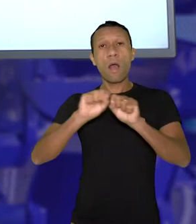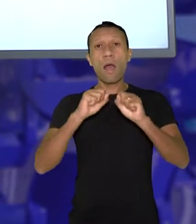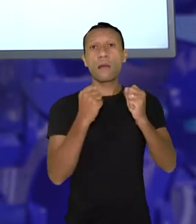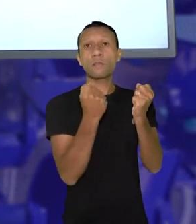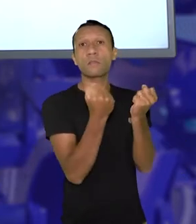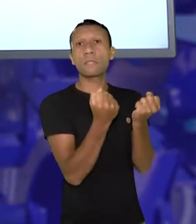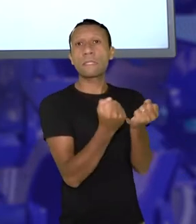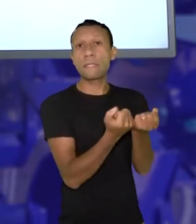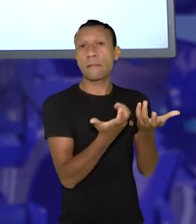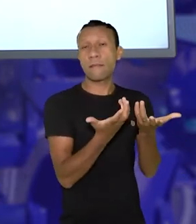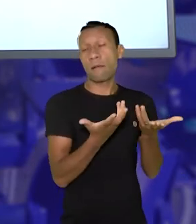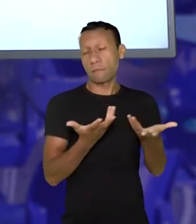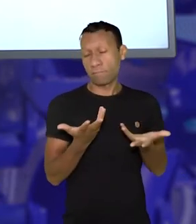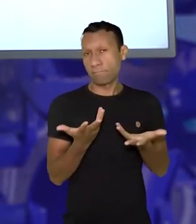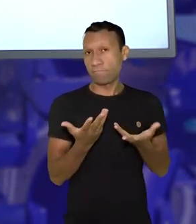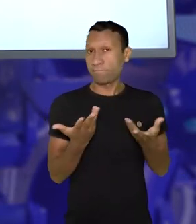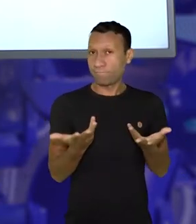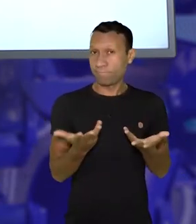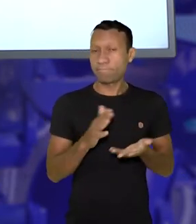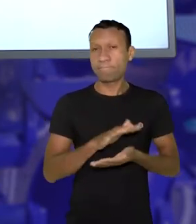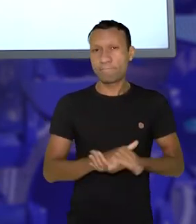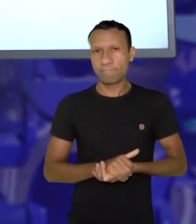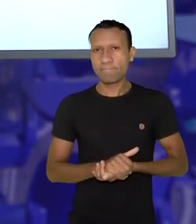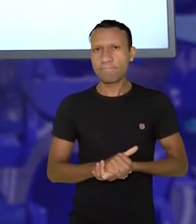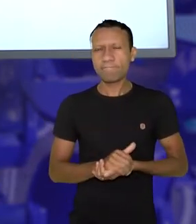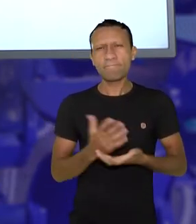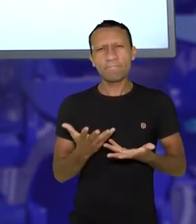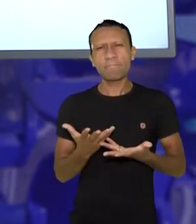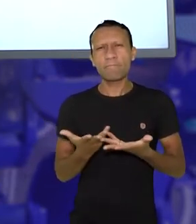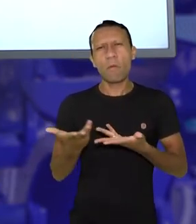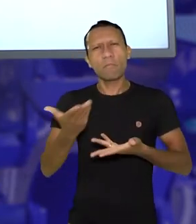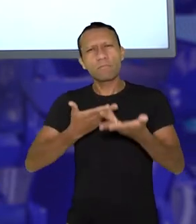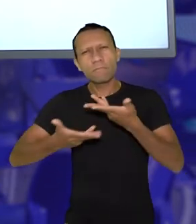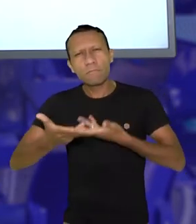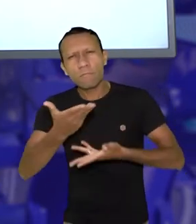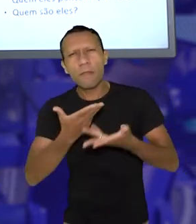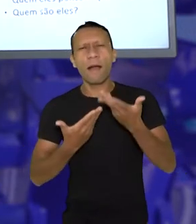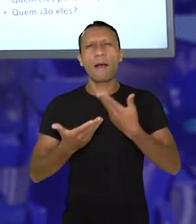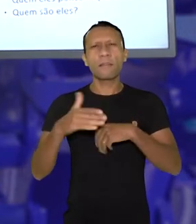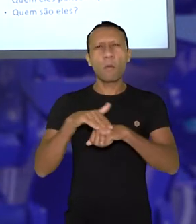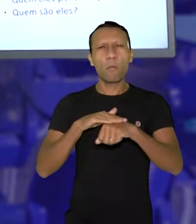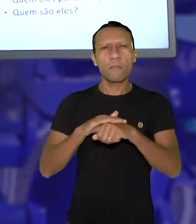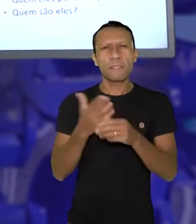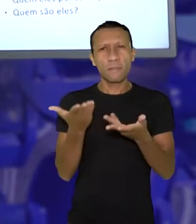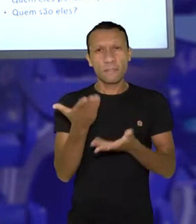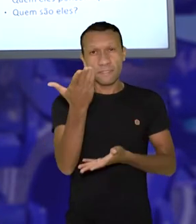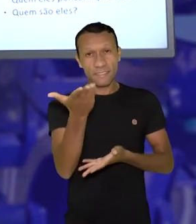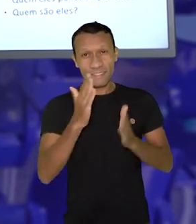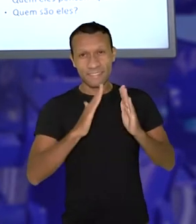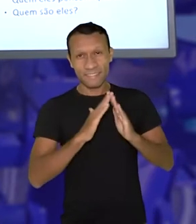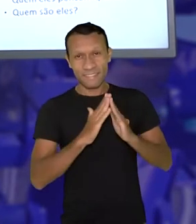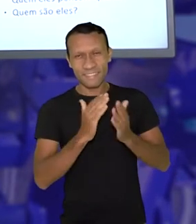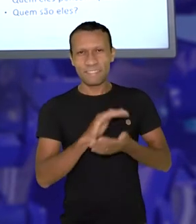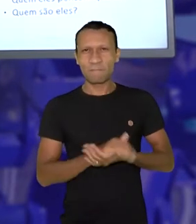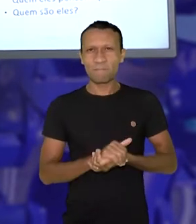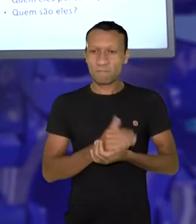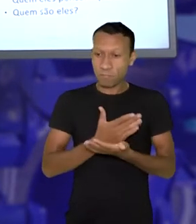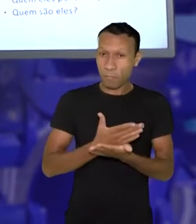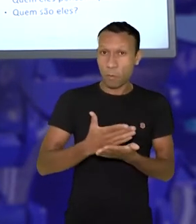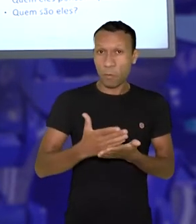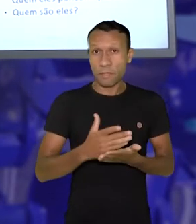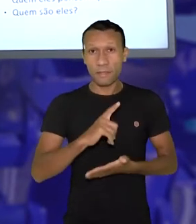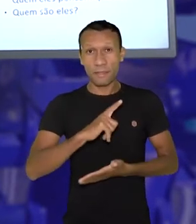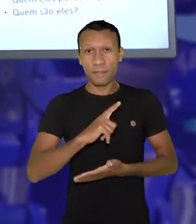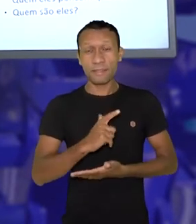sociedade, uma parte dela e a outra não? Então é isso que nós queremos discutir com vocês que estão aí em casa hoje. Para começar, eu